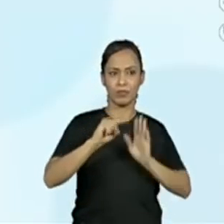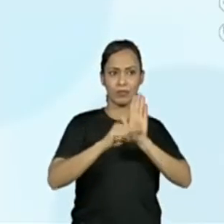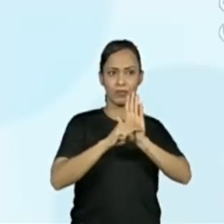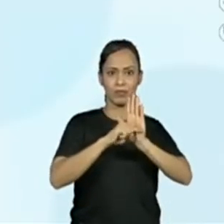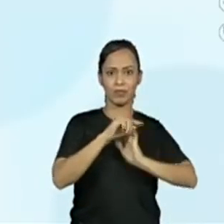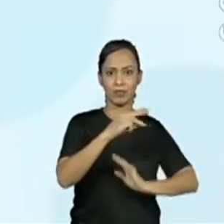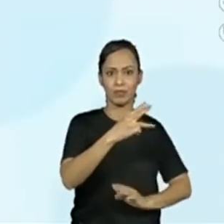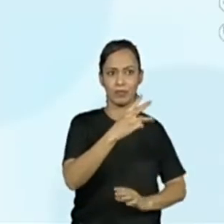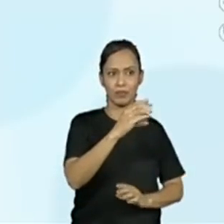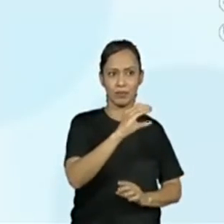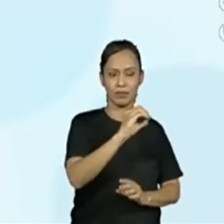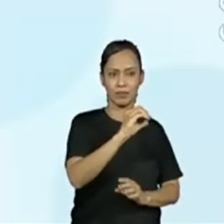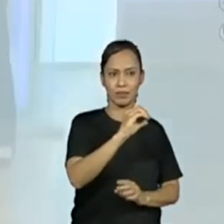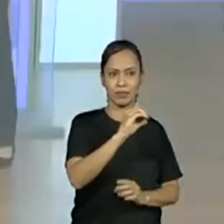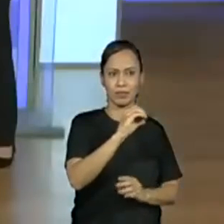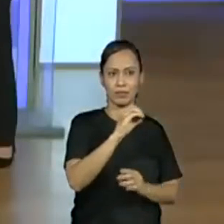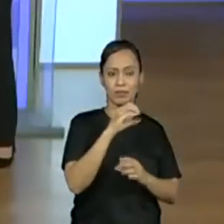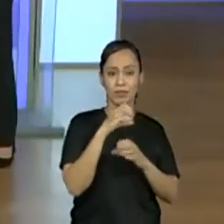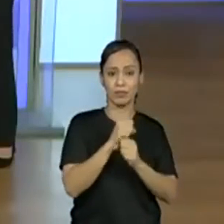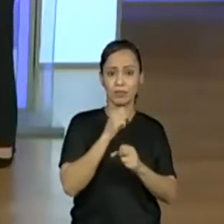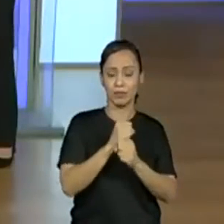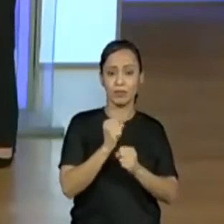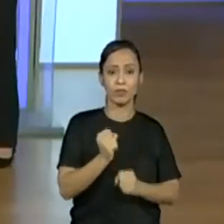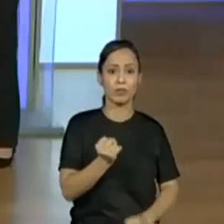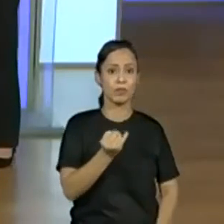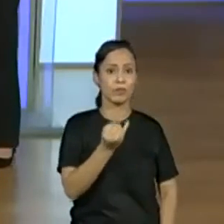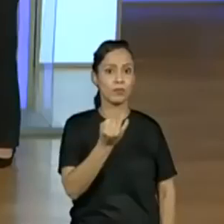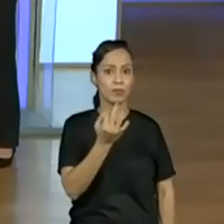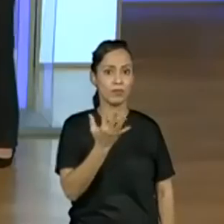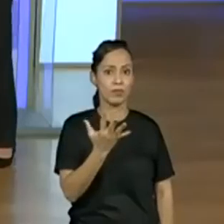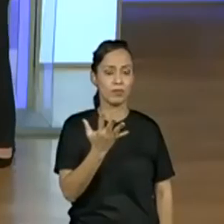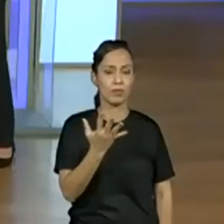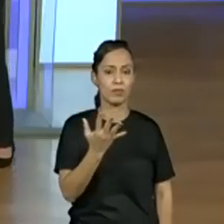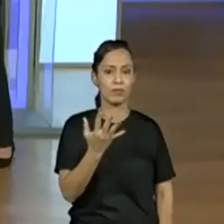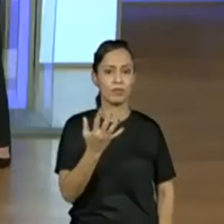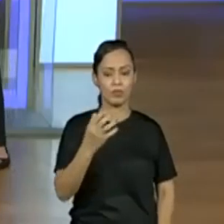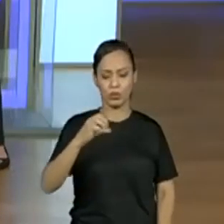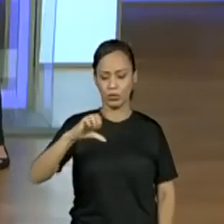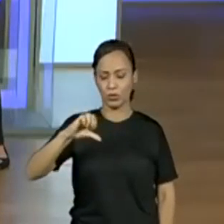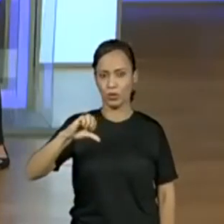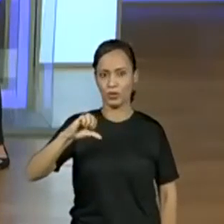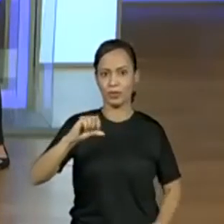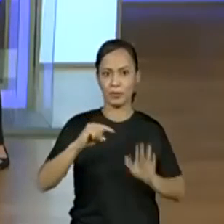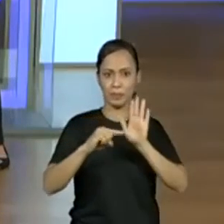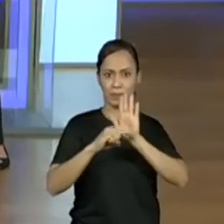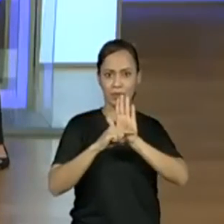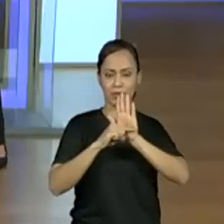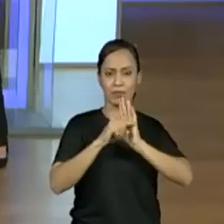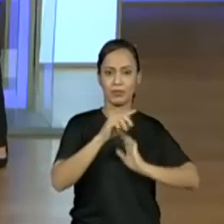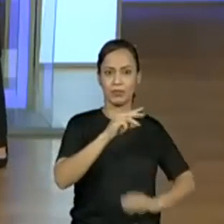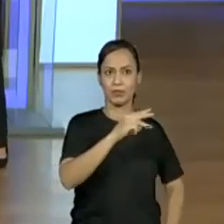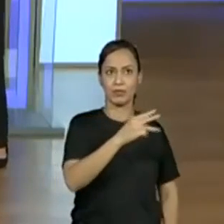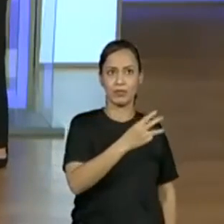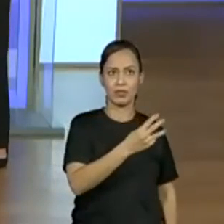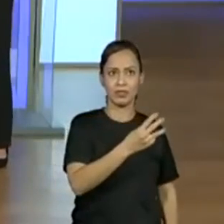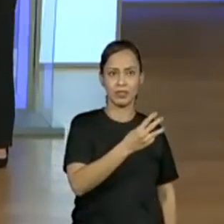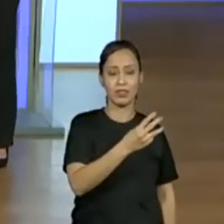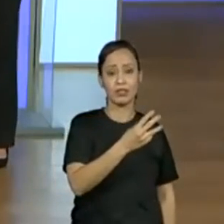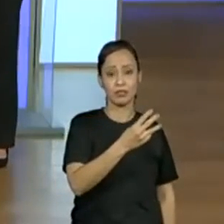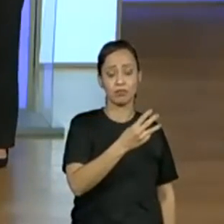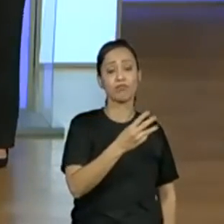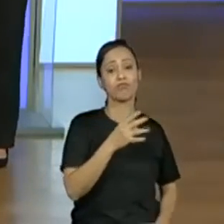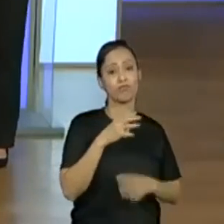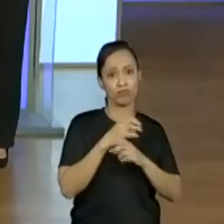Eu posso pensar no 9 menos o 3. Exatamente. 9 menos 3 é 6. Isso. Logo,